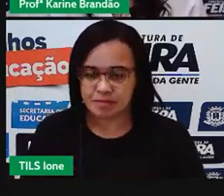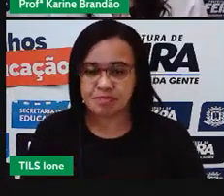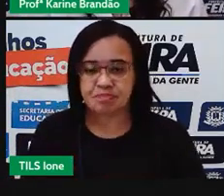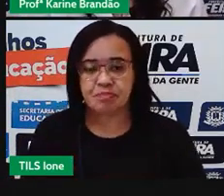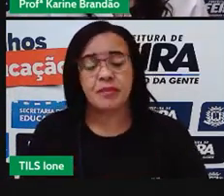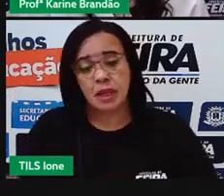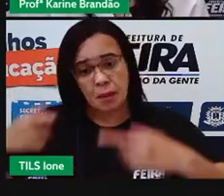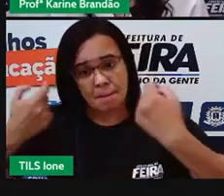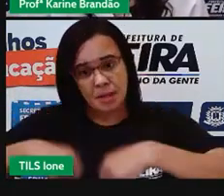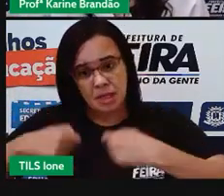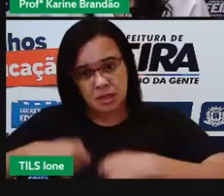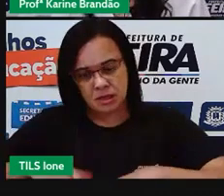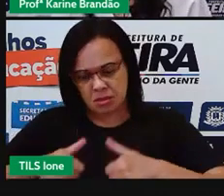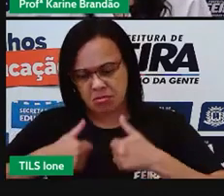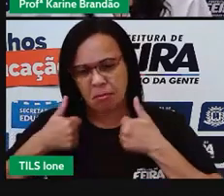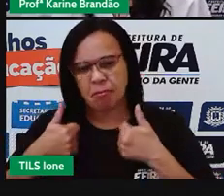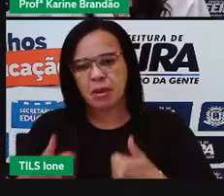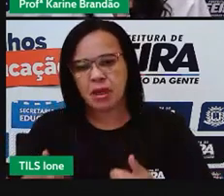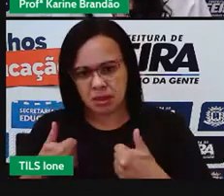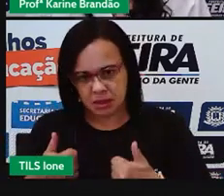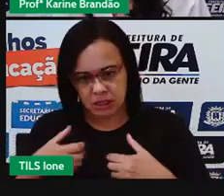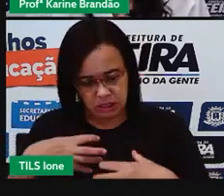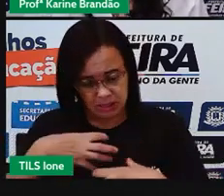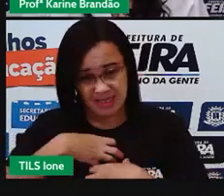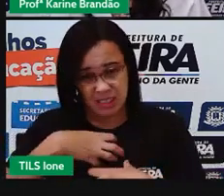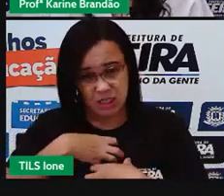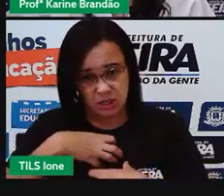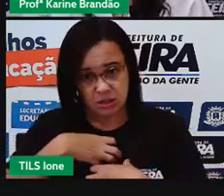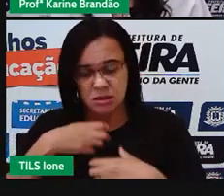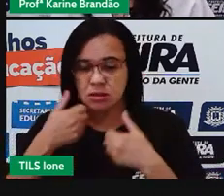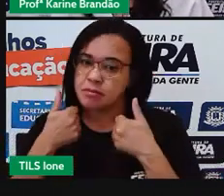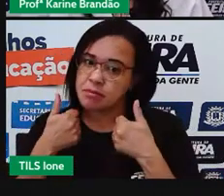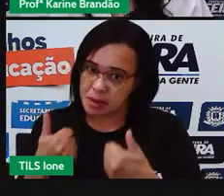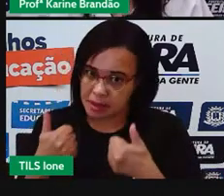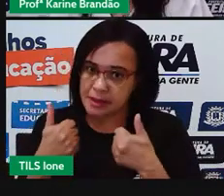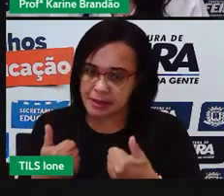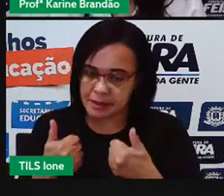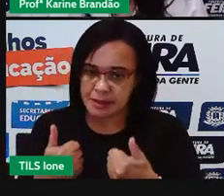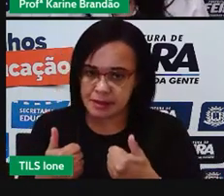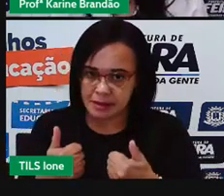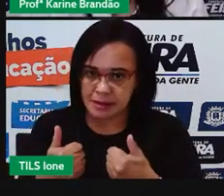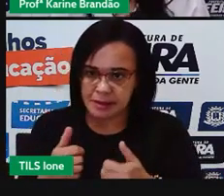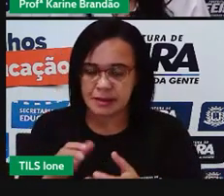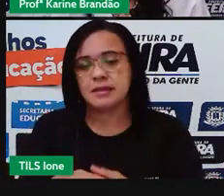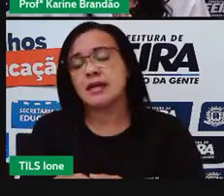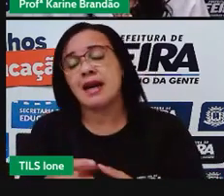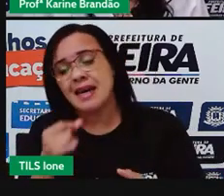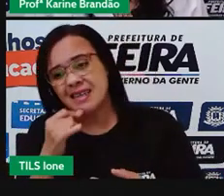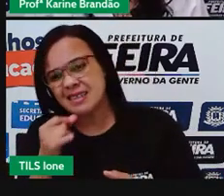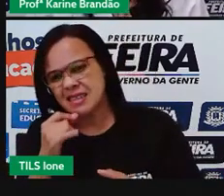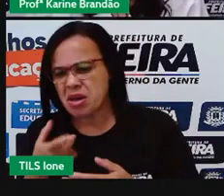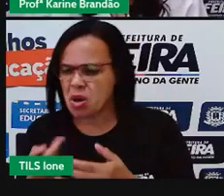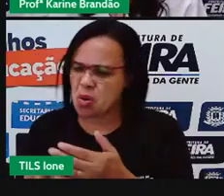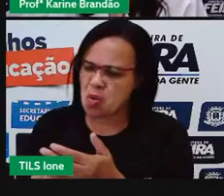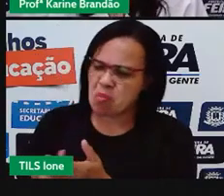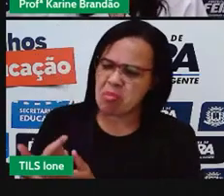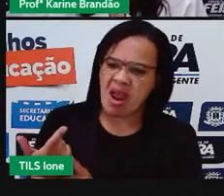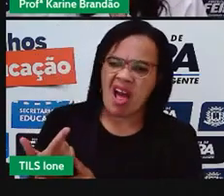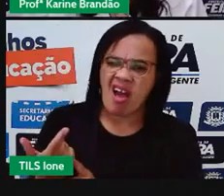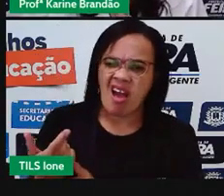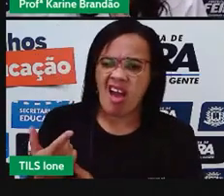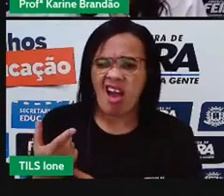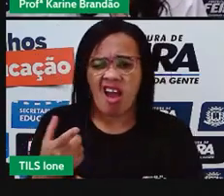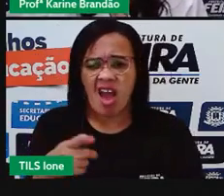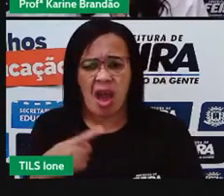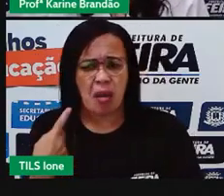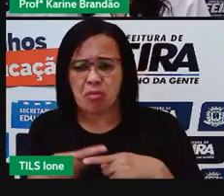bem. E não um fim em si mesmo. Ou seja, eu não vou comprar por comprar. Eu vou comprar porque aquilo vai me dar